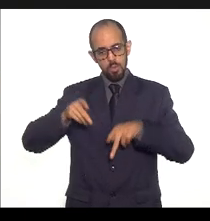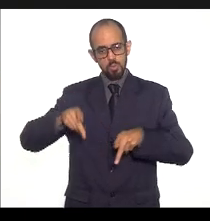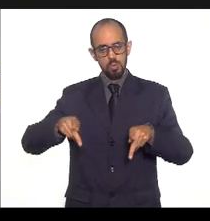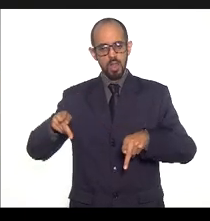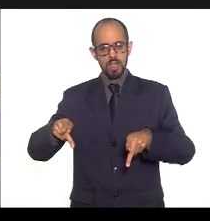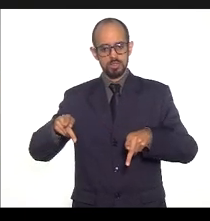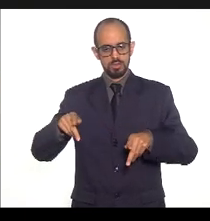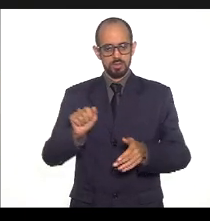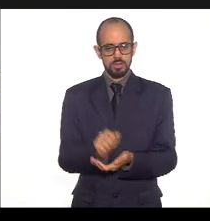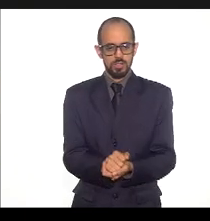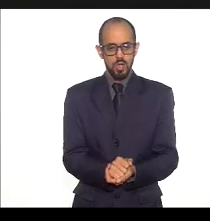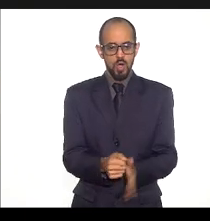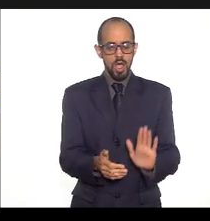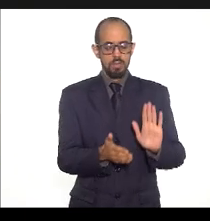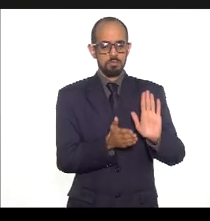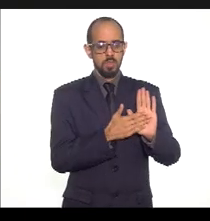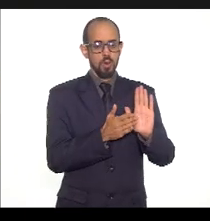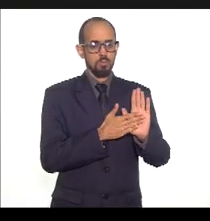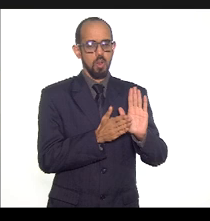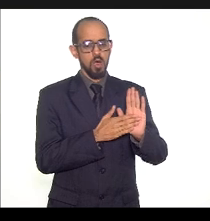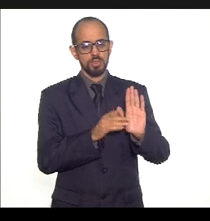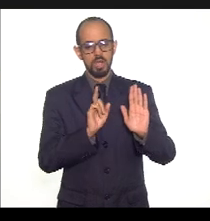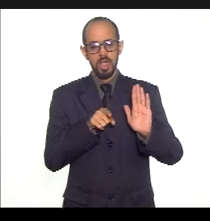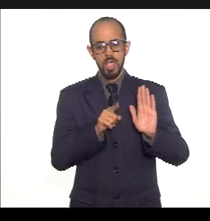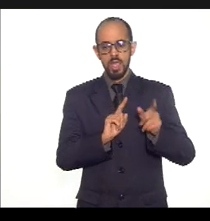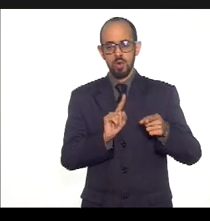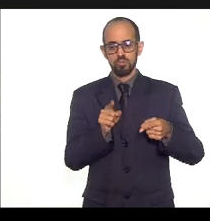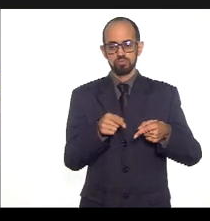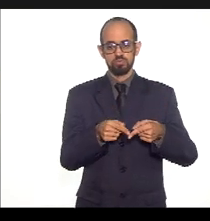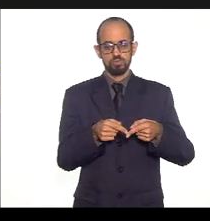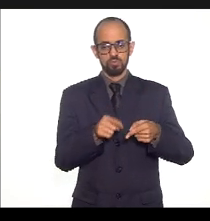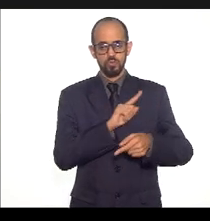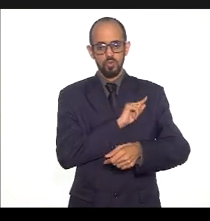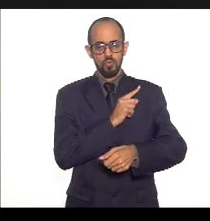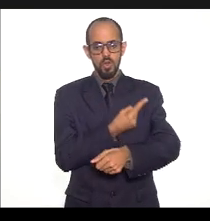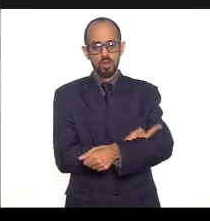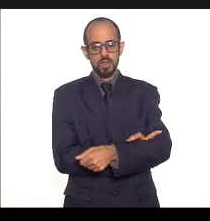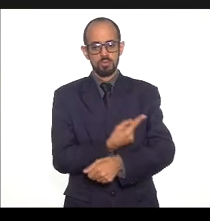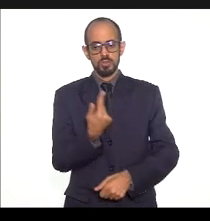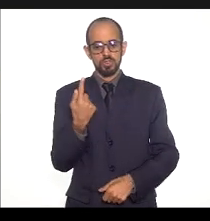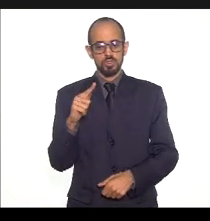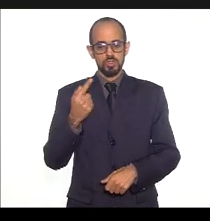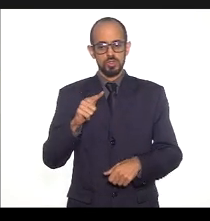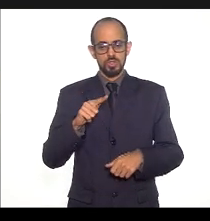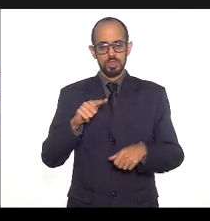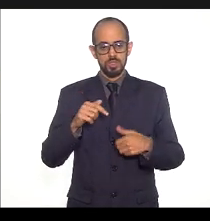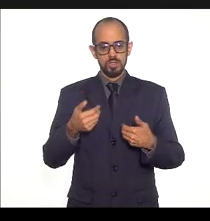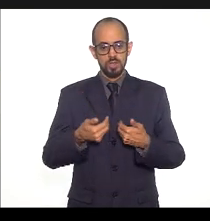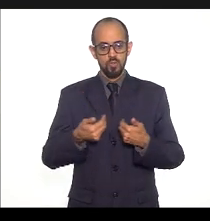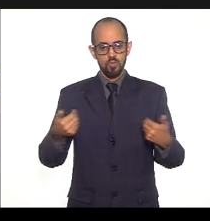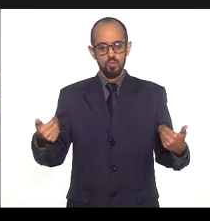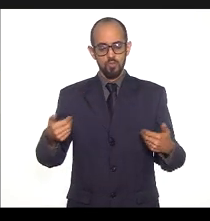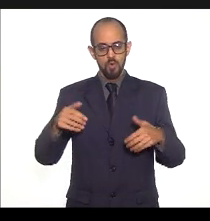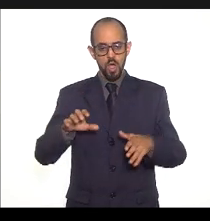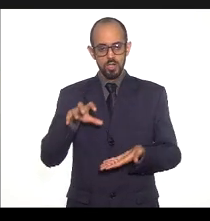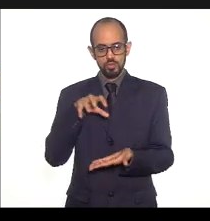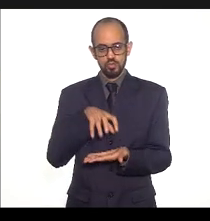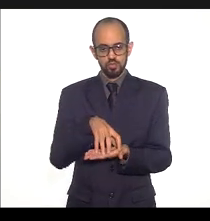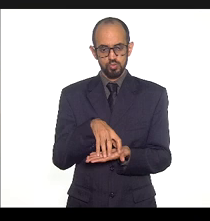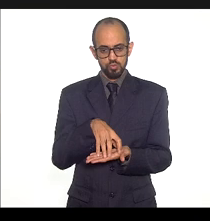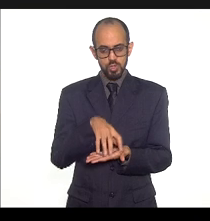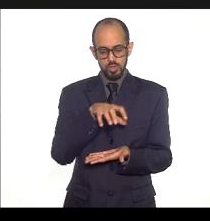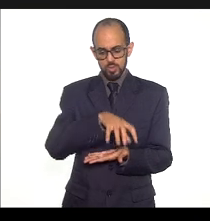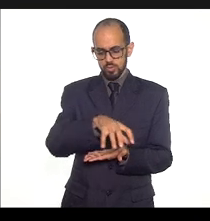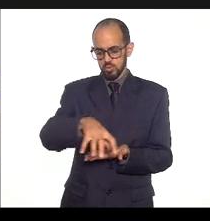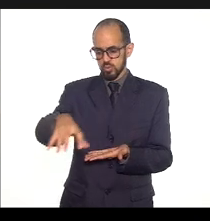nessa diretriz e suas metas estão voltados para o fortalecimento da gestão descentralizada da regionalização